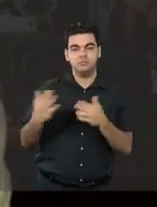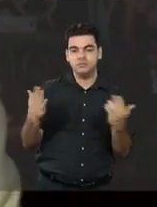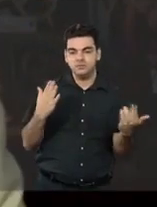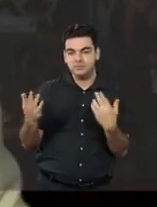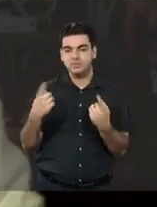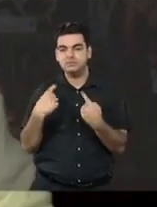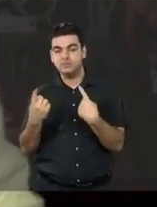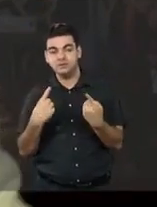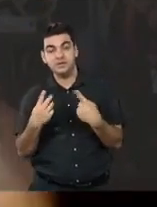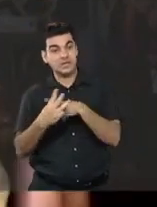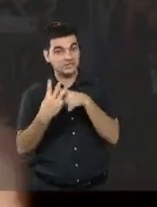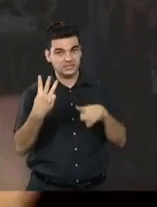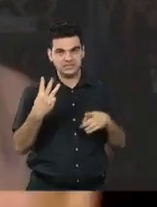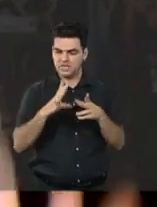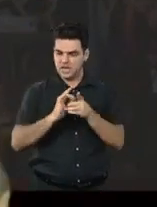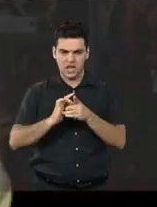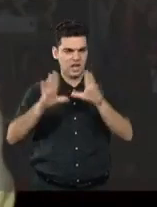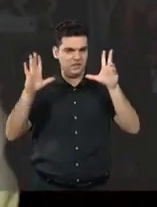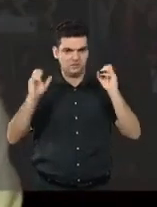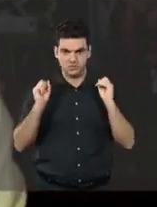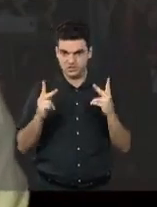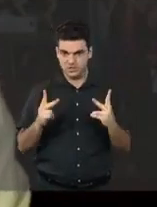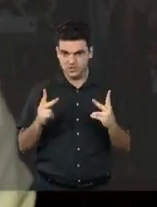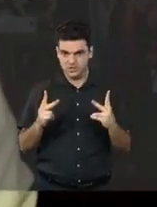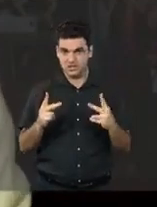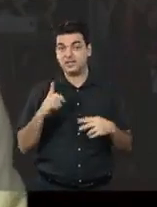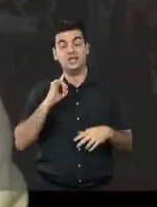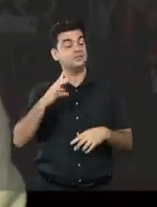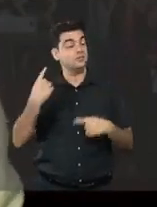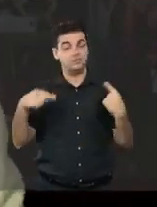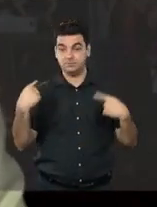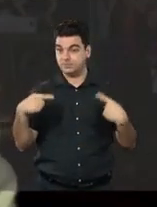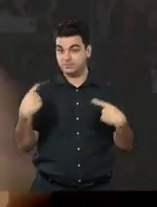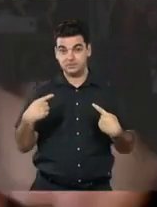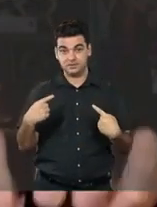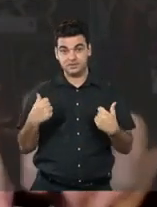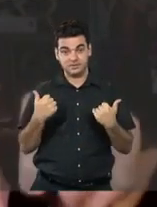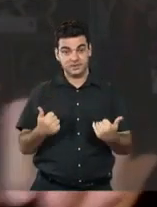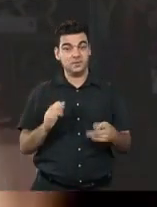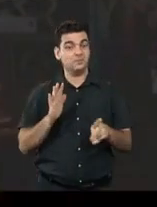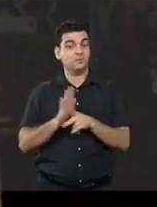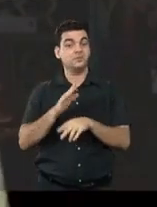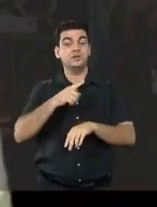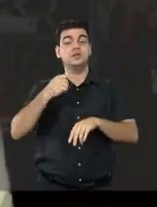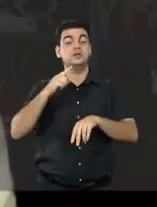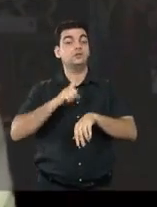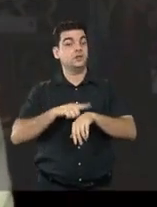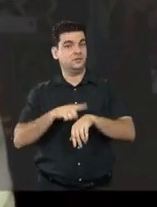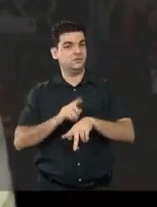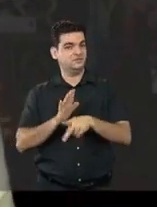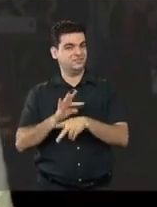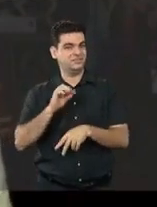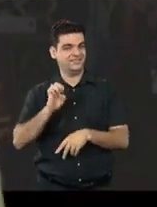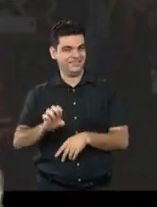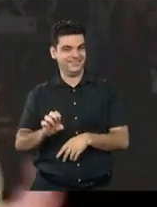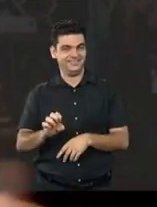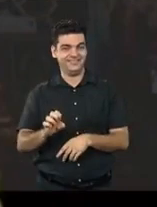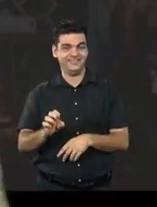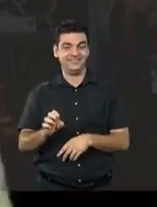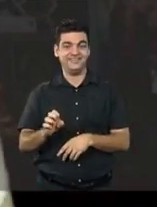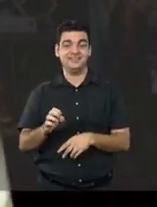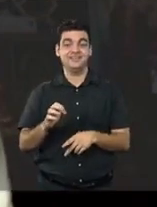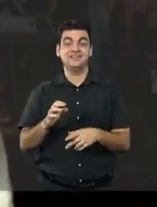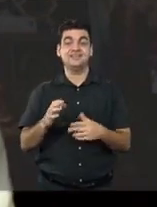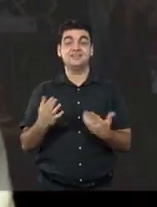conversarem as três, fiquem à vontade, a gente está aqui numa grande roda de conversa, promovida nesse espaço tão nobre aqui, que nos foi